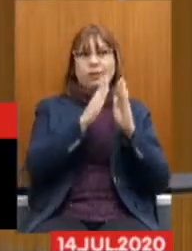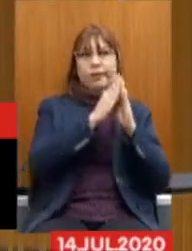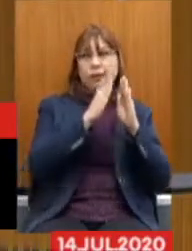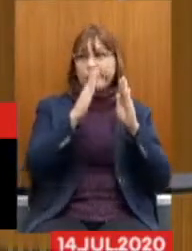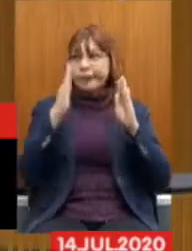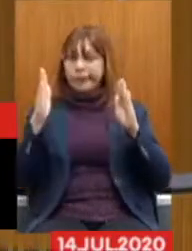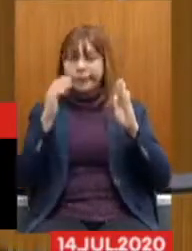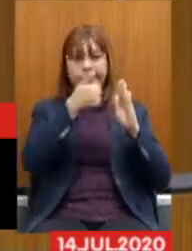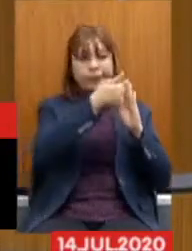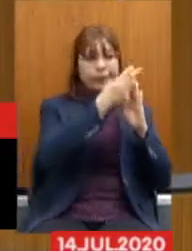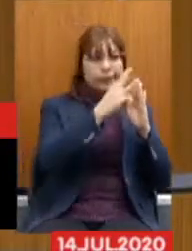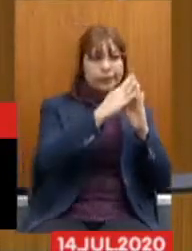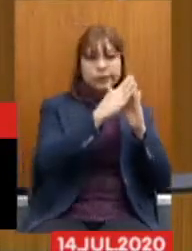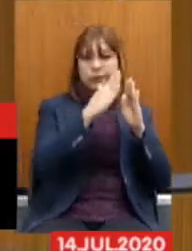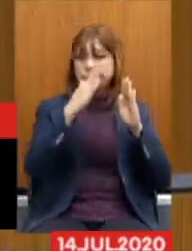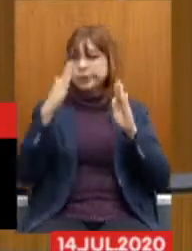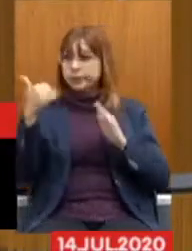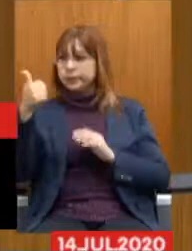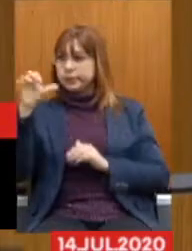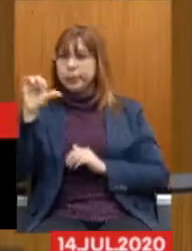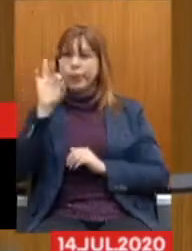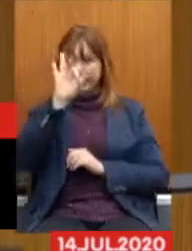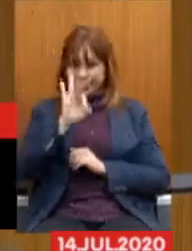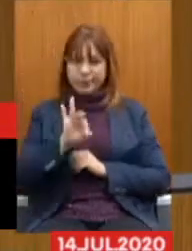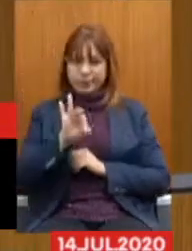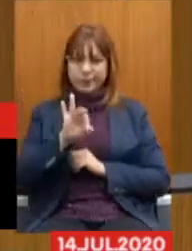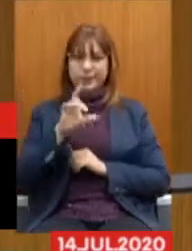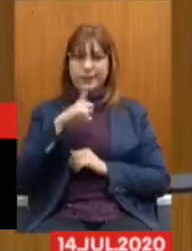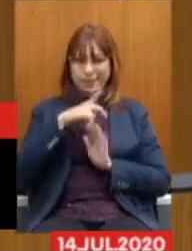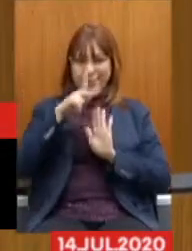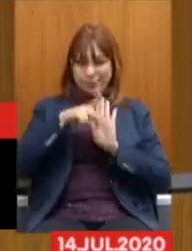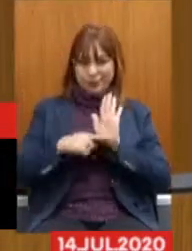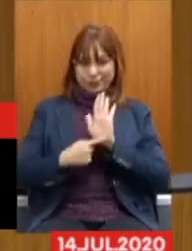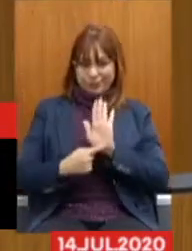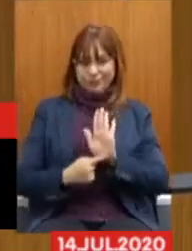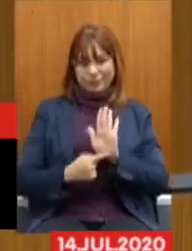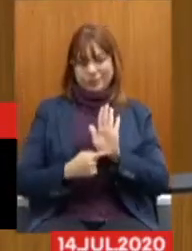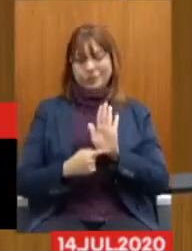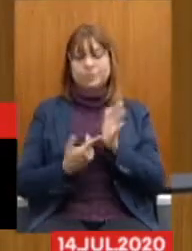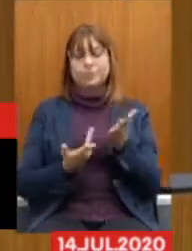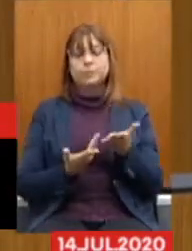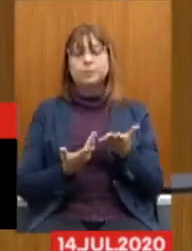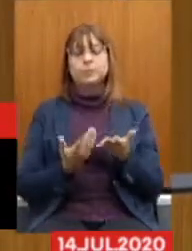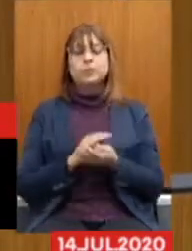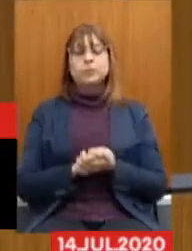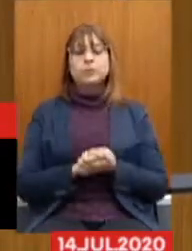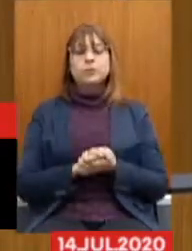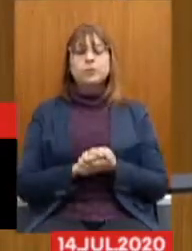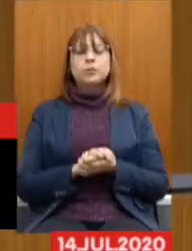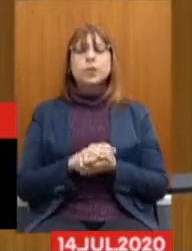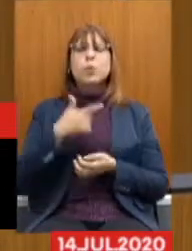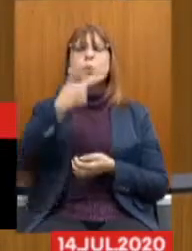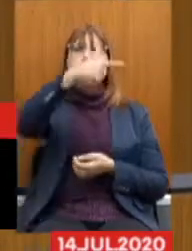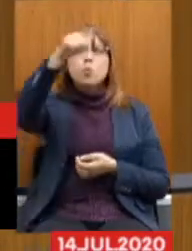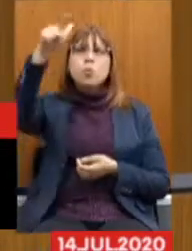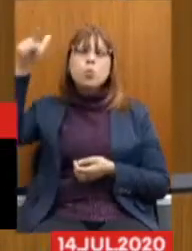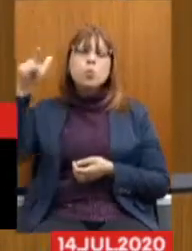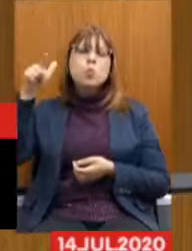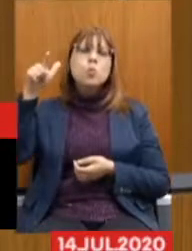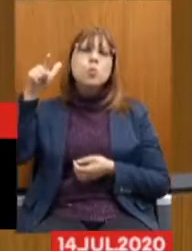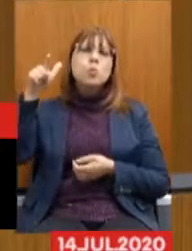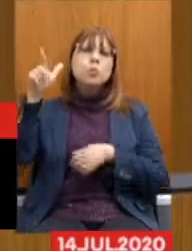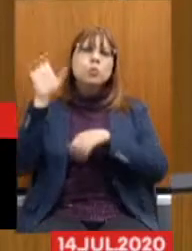19% do projeto originário, o que os outros estados que já